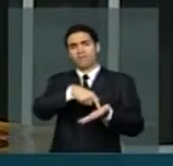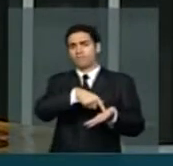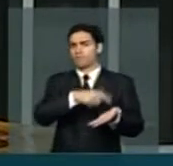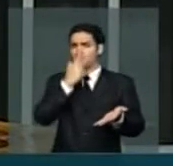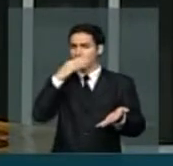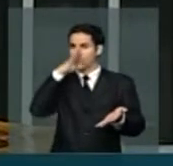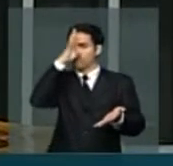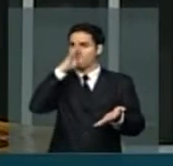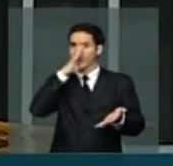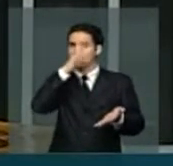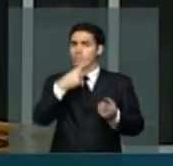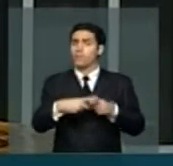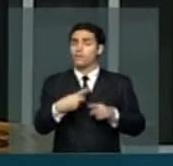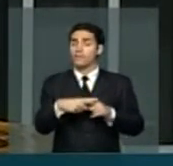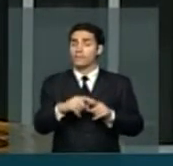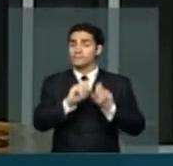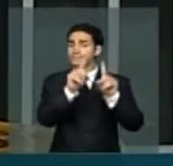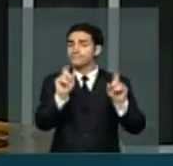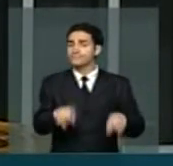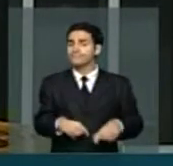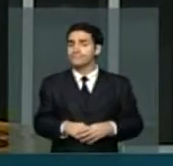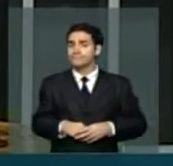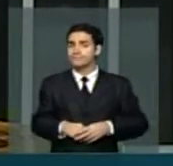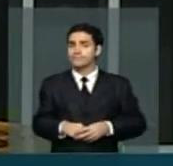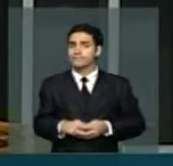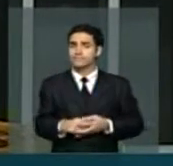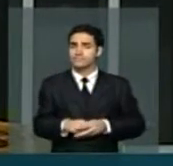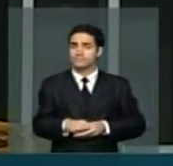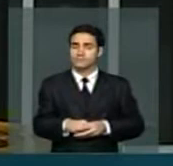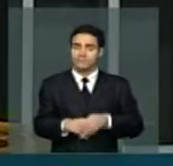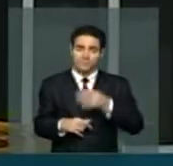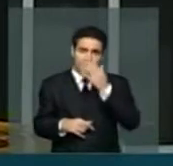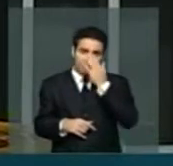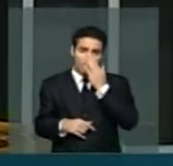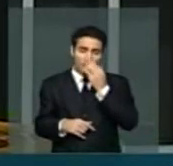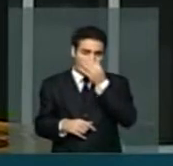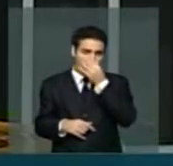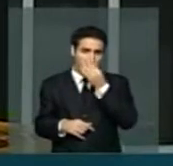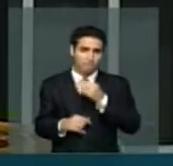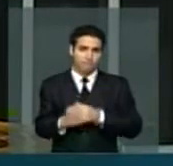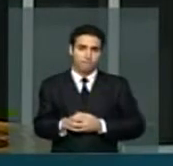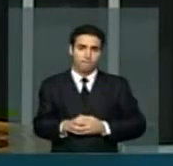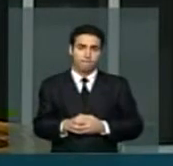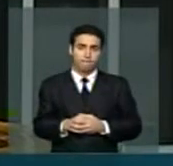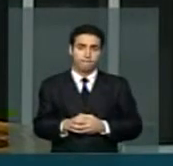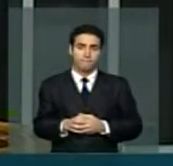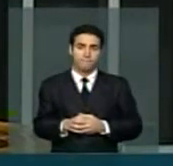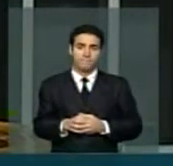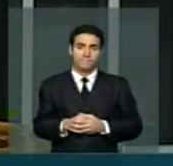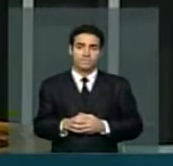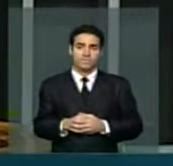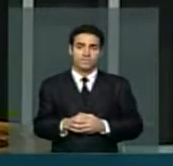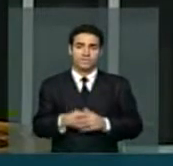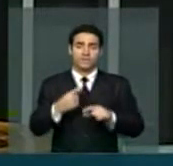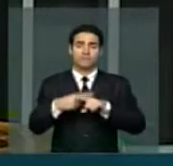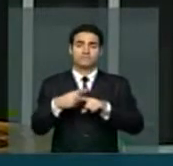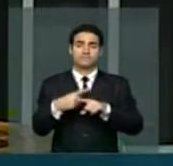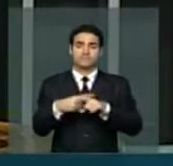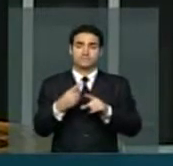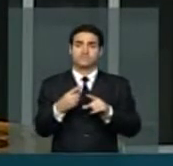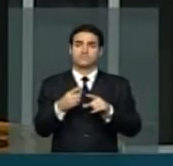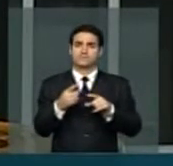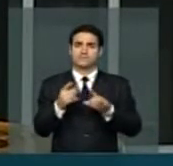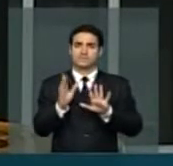falas que foram verificadas pela Polícia Federal, nos